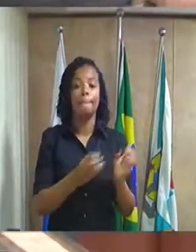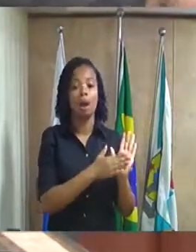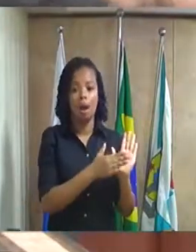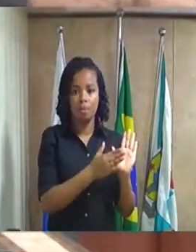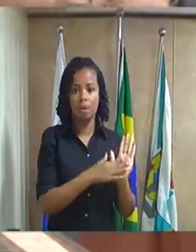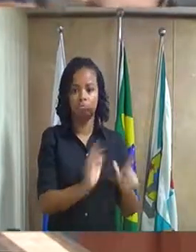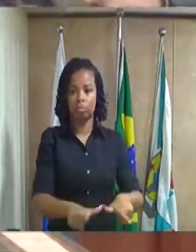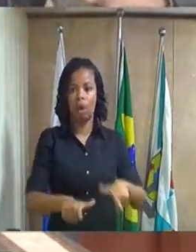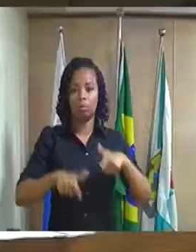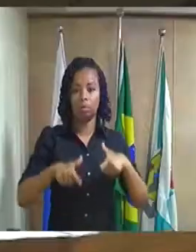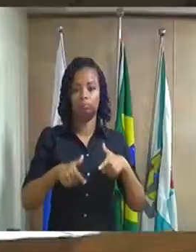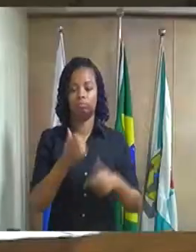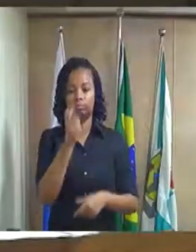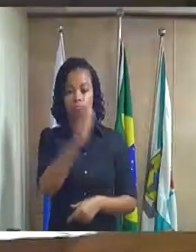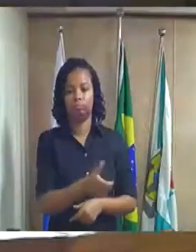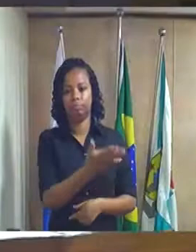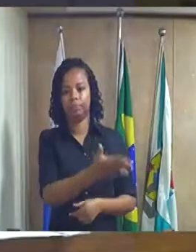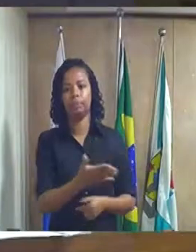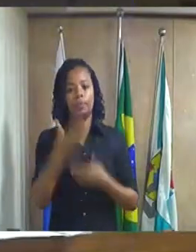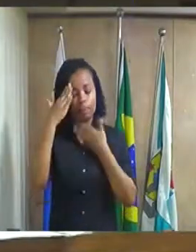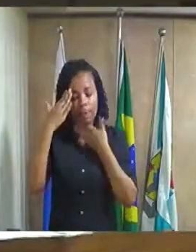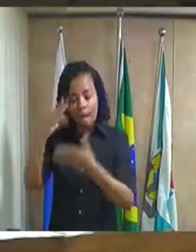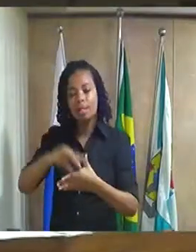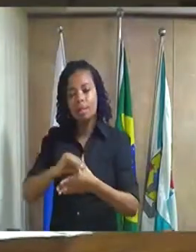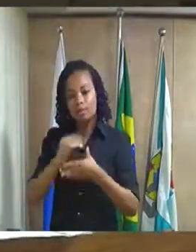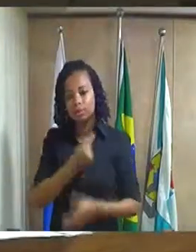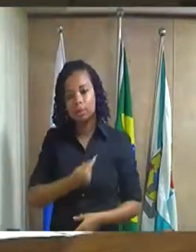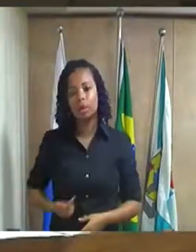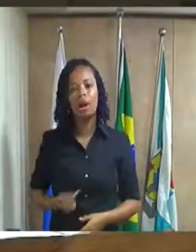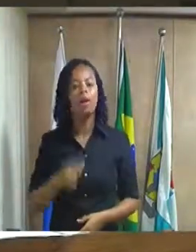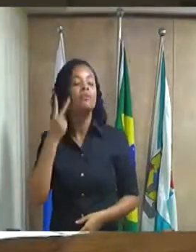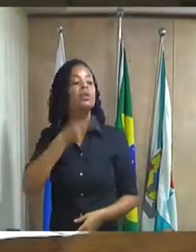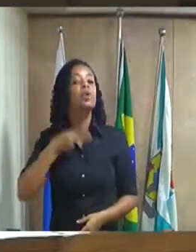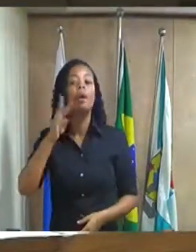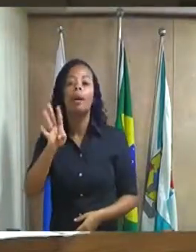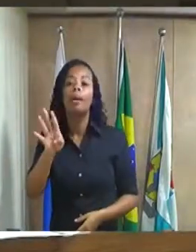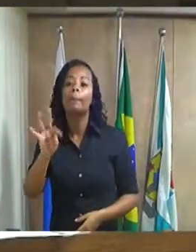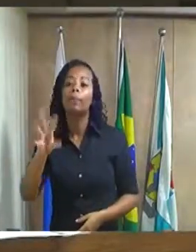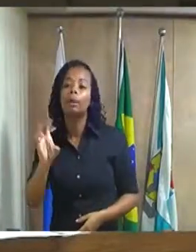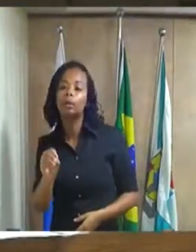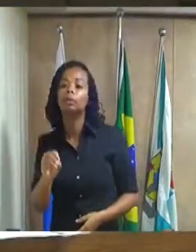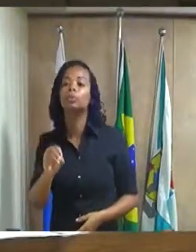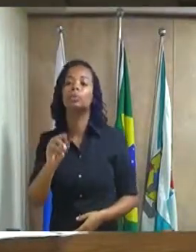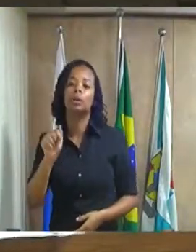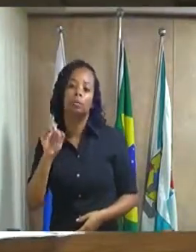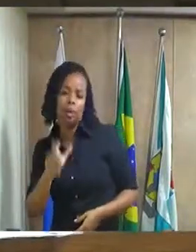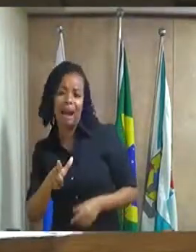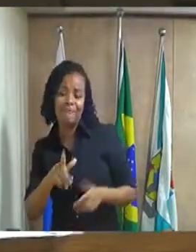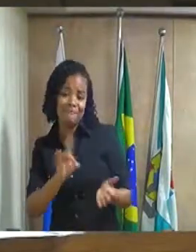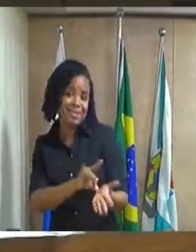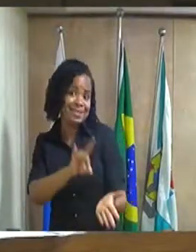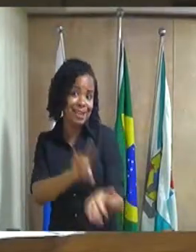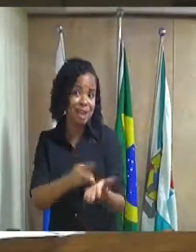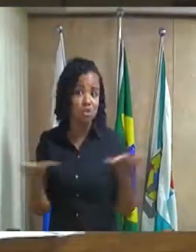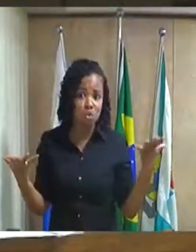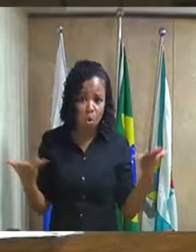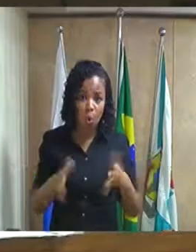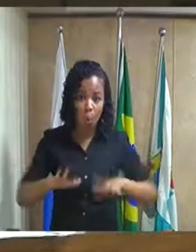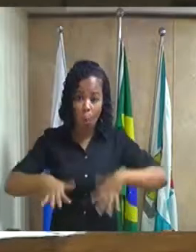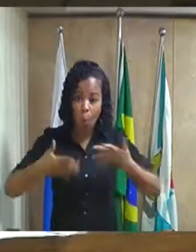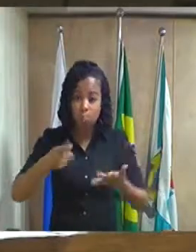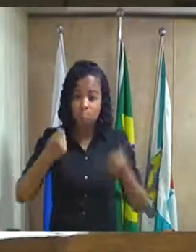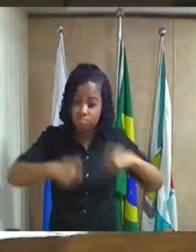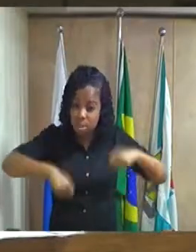iniciativa de Vossa Excelência. Muito obrigado, líder de governo. Beto Gabriel, a realidade hoje é que quando a gente precisa